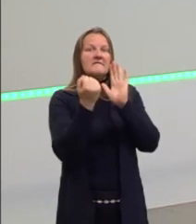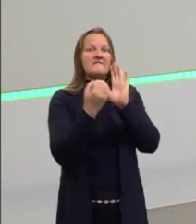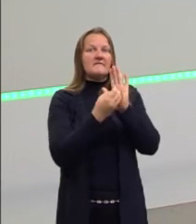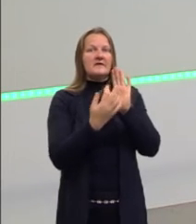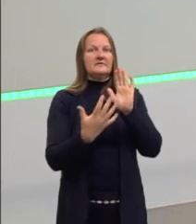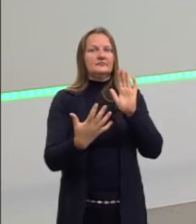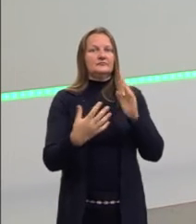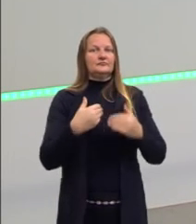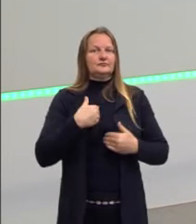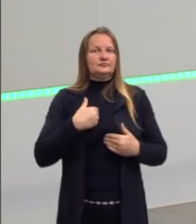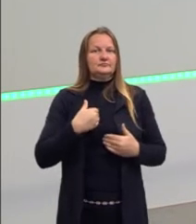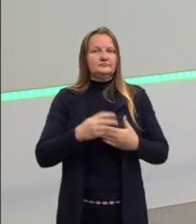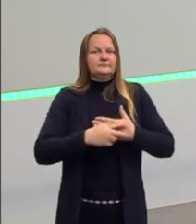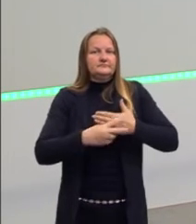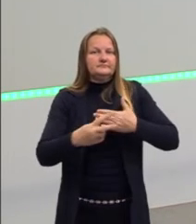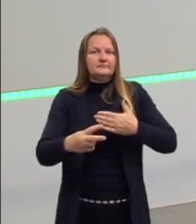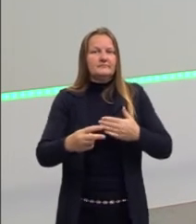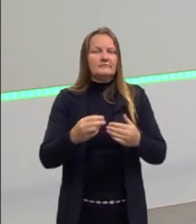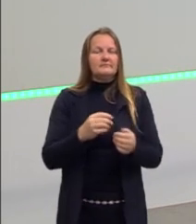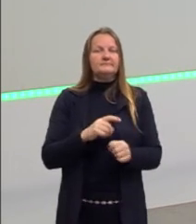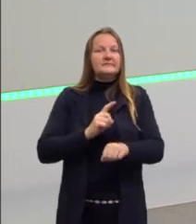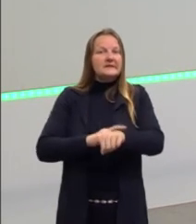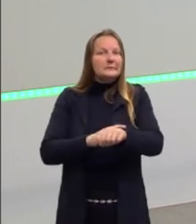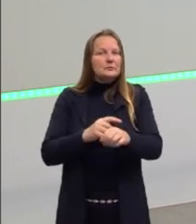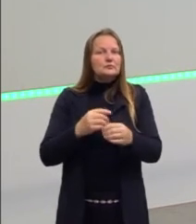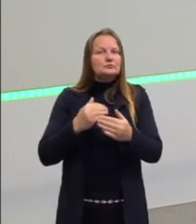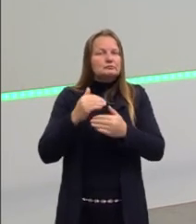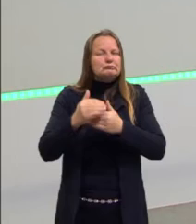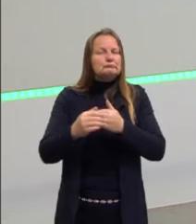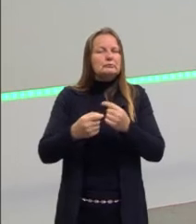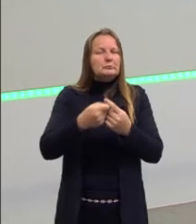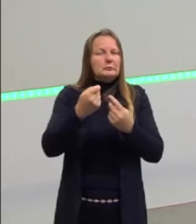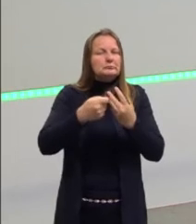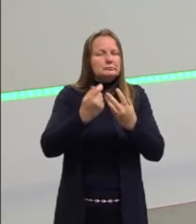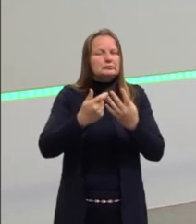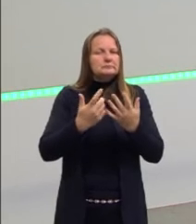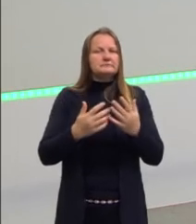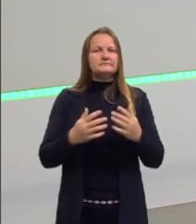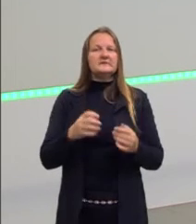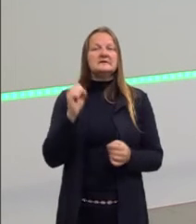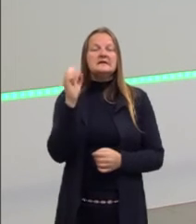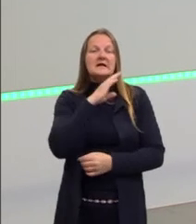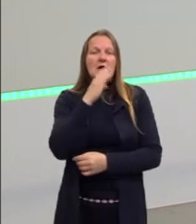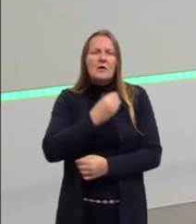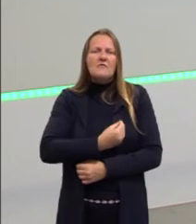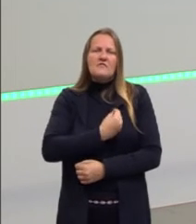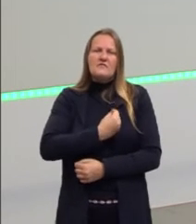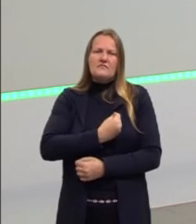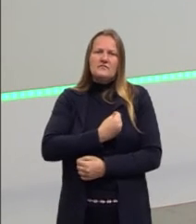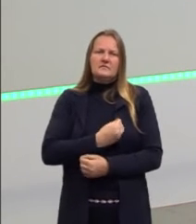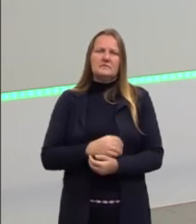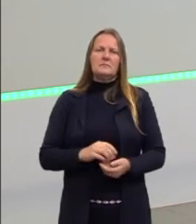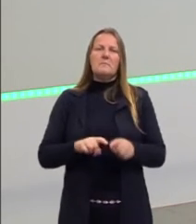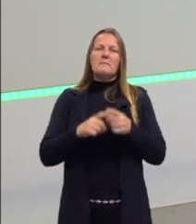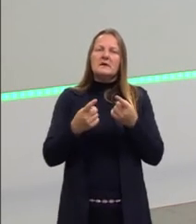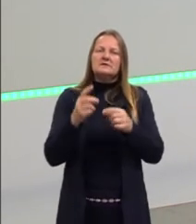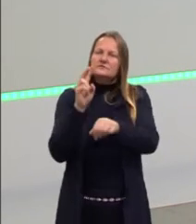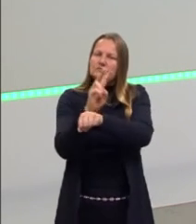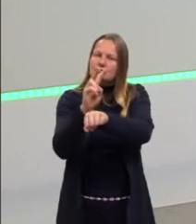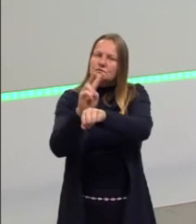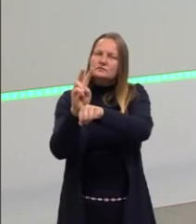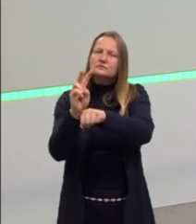tempo? Né, então, devemos, né? Sei que está corrida, é corrida a nossa vida. Mas,